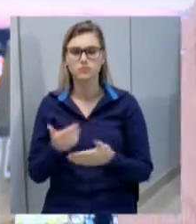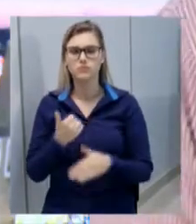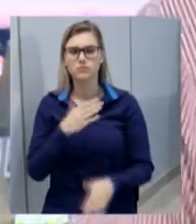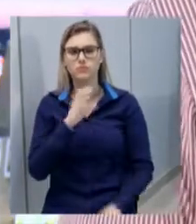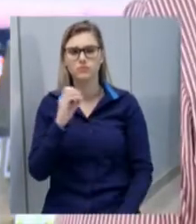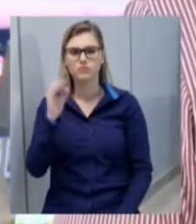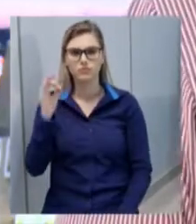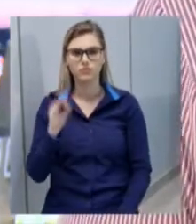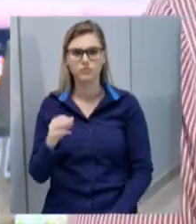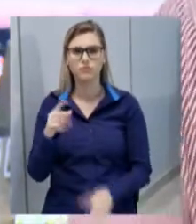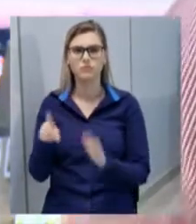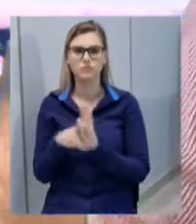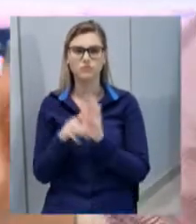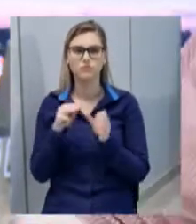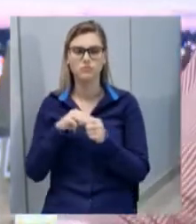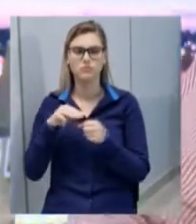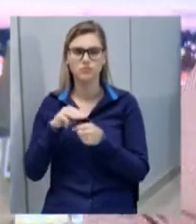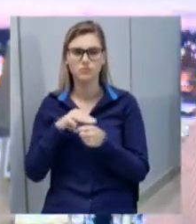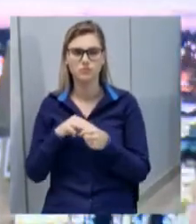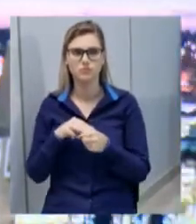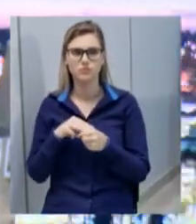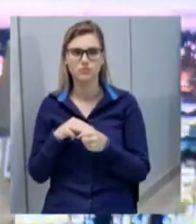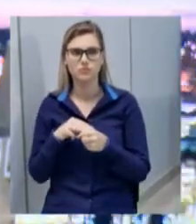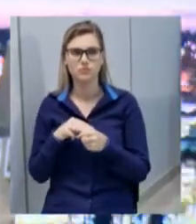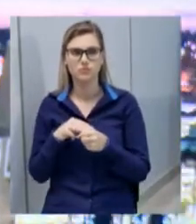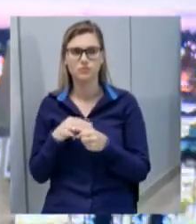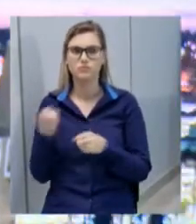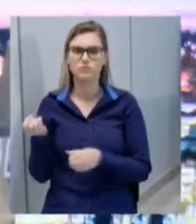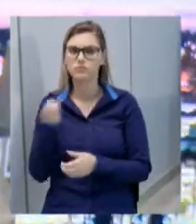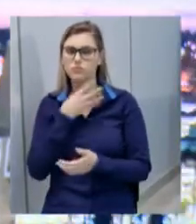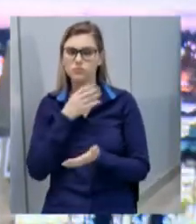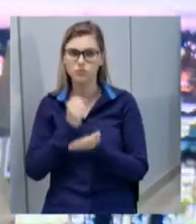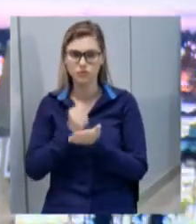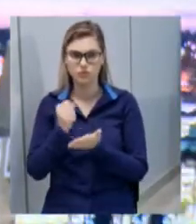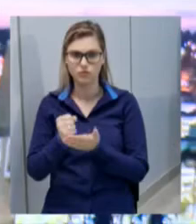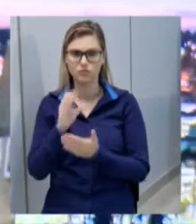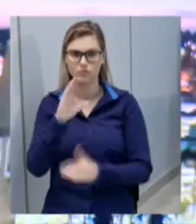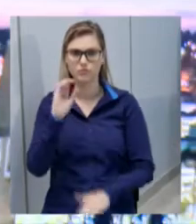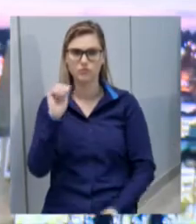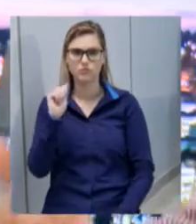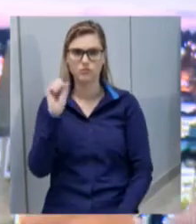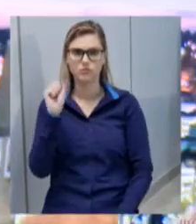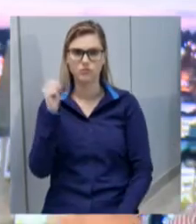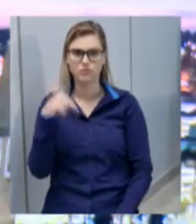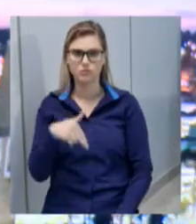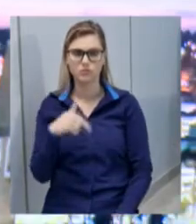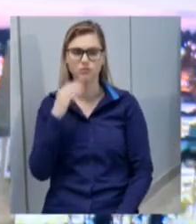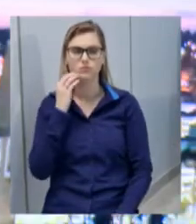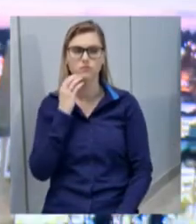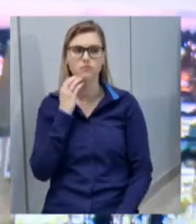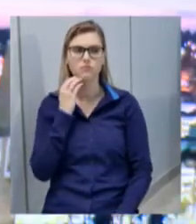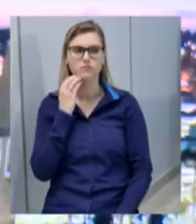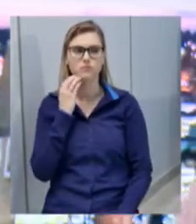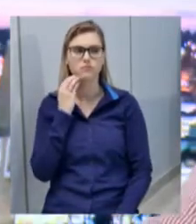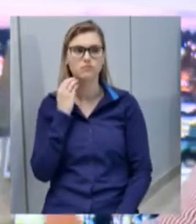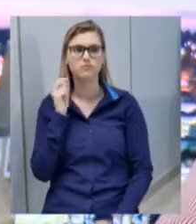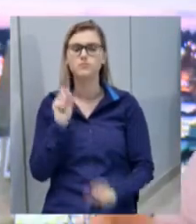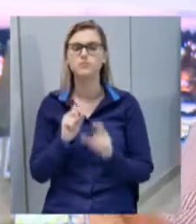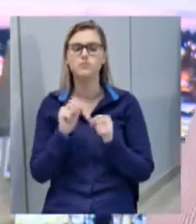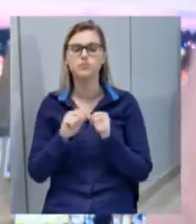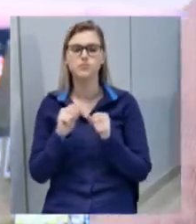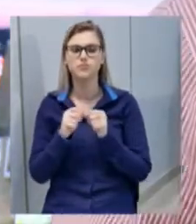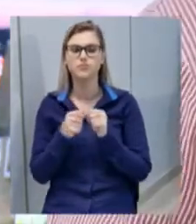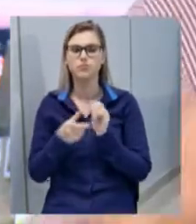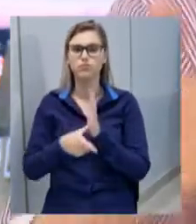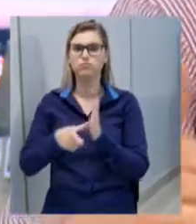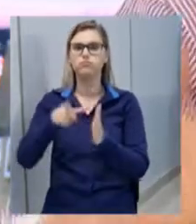do município. No mais recente contrato com a CASAM, que foi precocemente